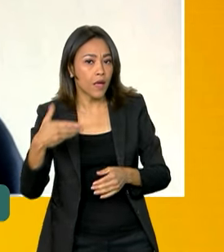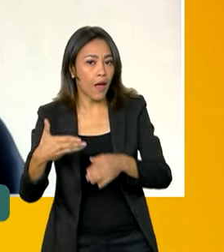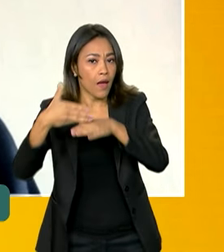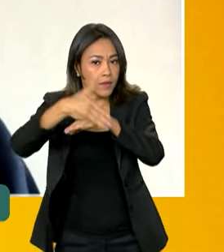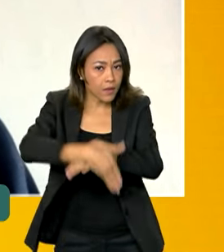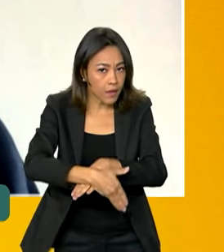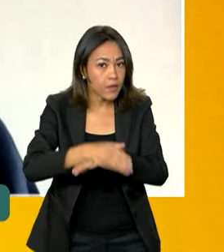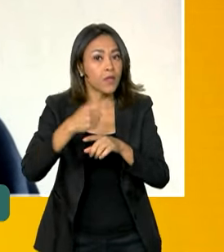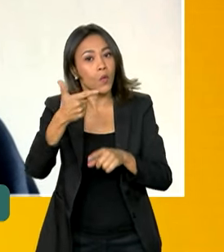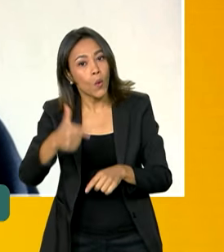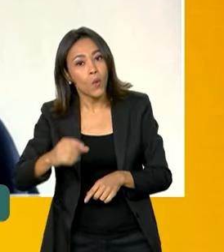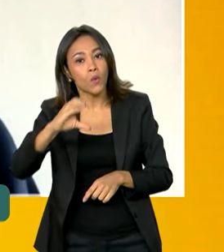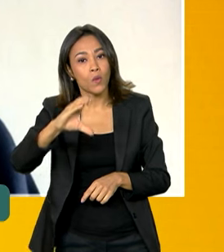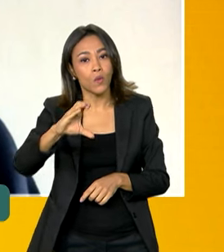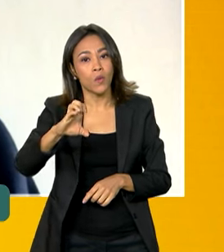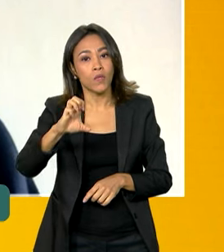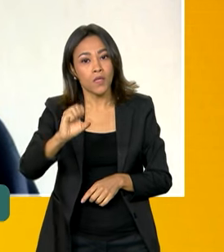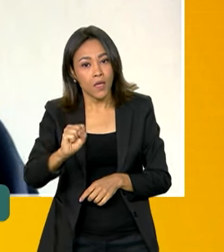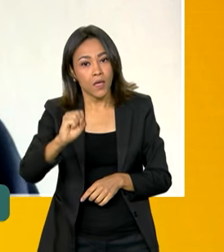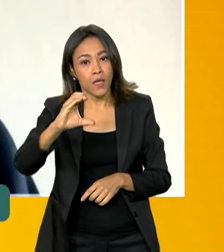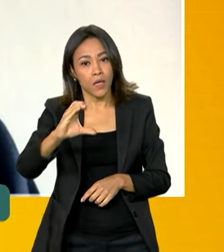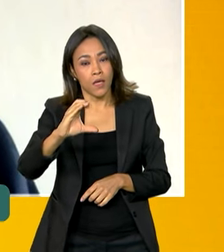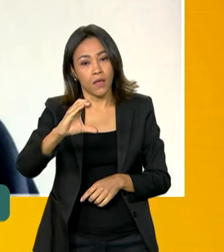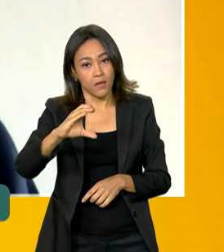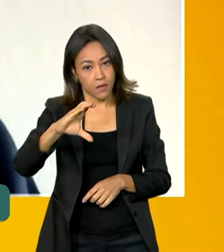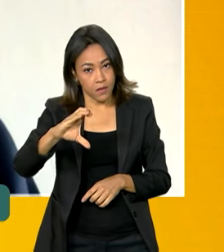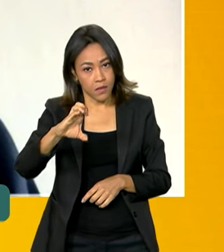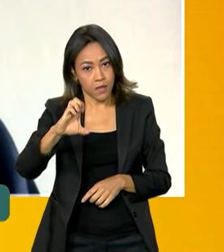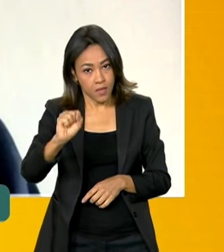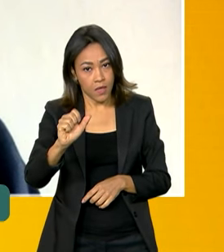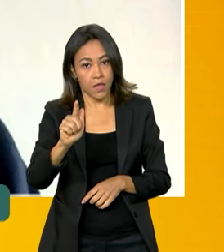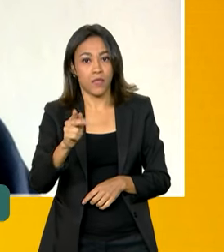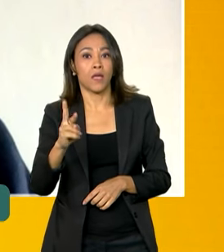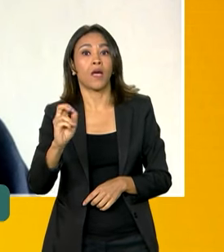Rio, e lá conseguem verificar o seu cartão de confirmação.